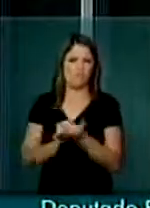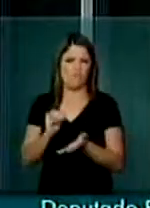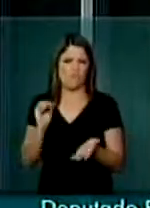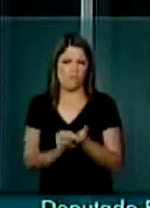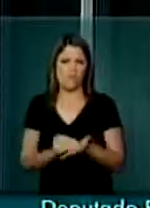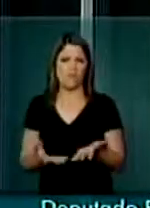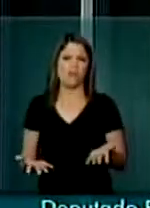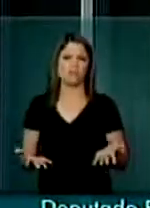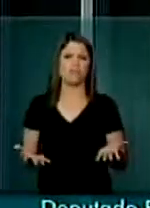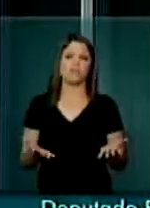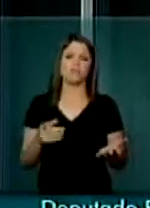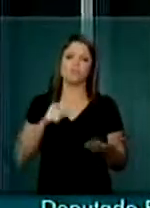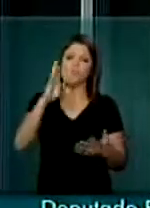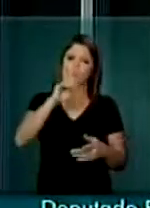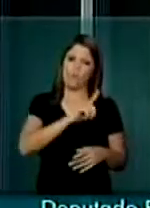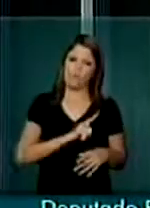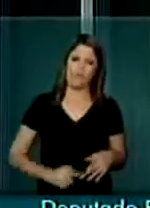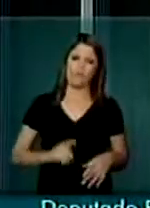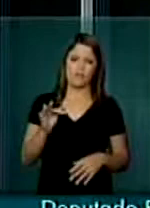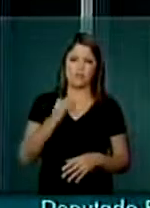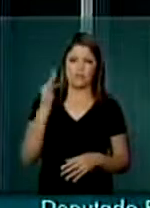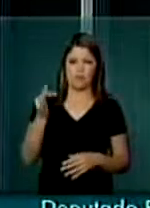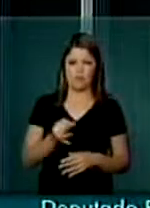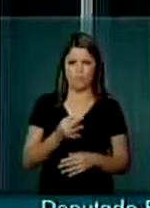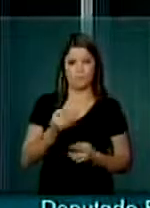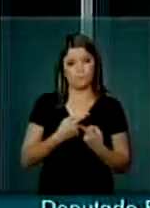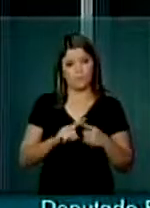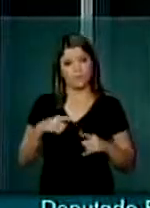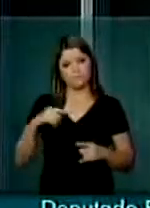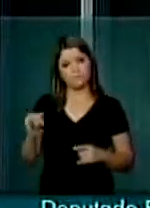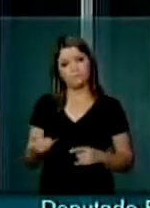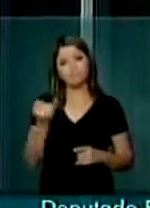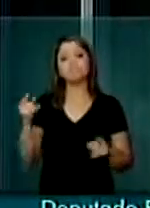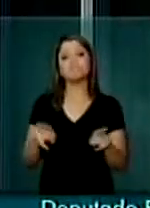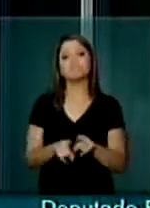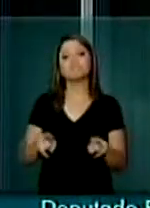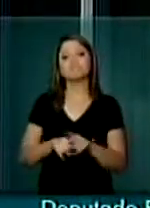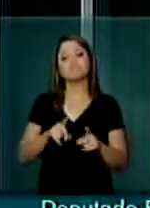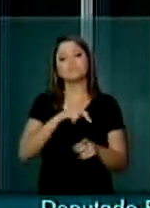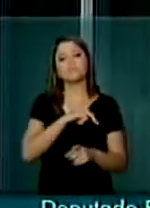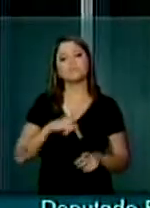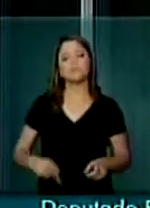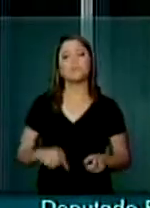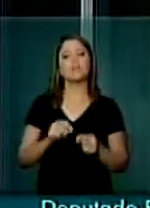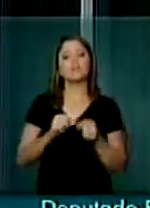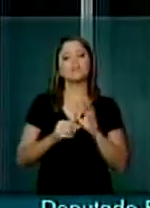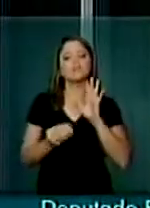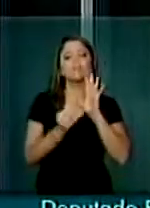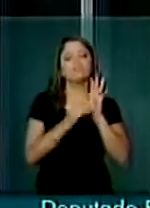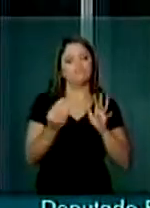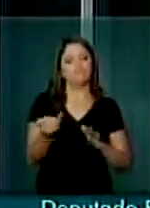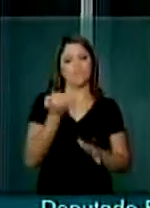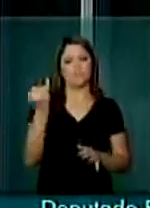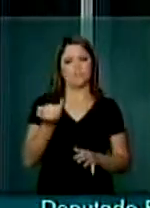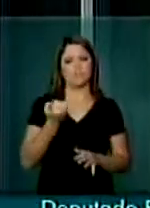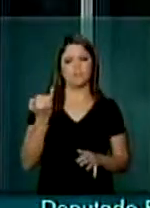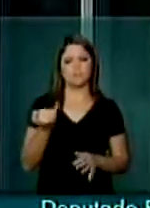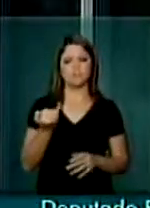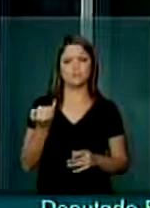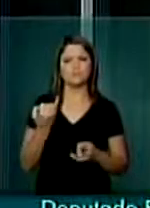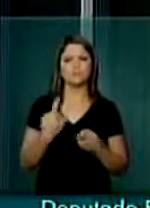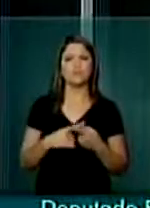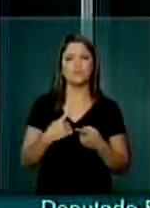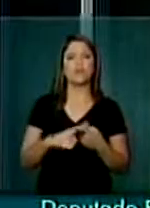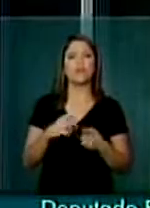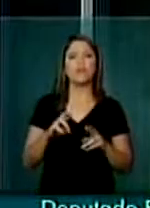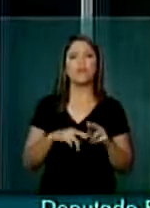por parte do governo federal. Mas eu quero aproveitar também, senhor presidente, e fazer um registro importante. Como a reunião